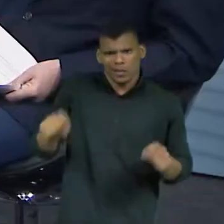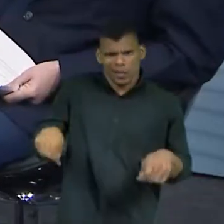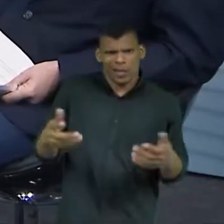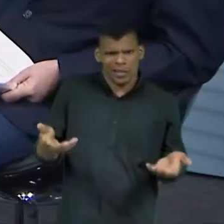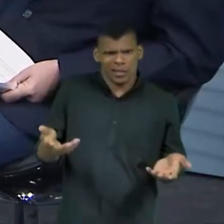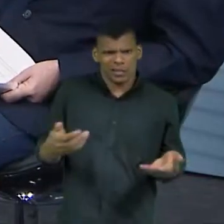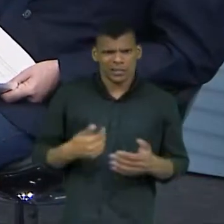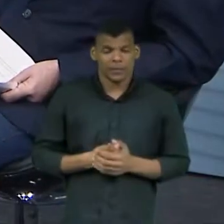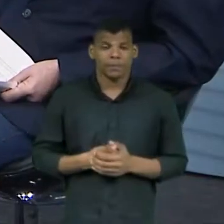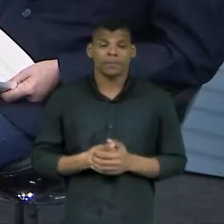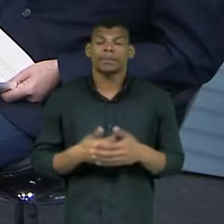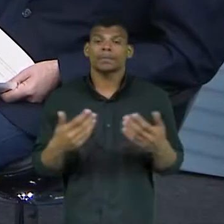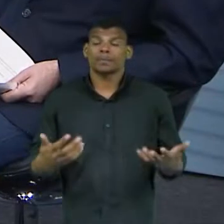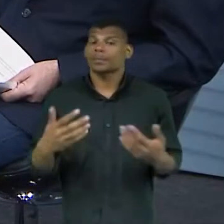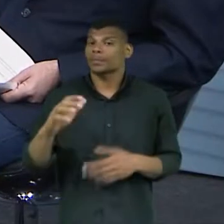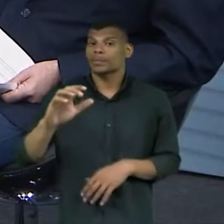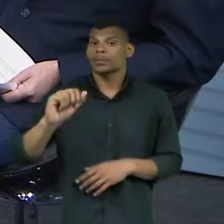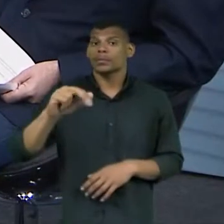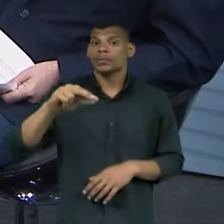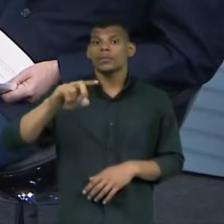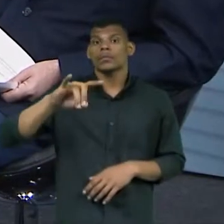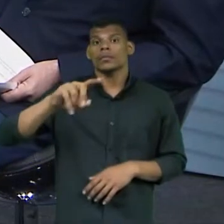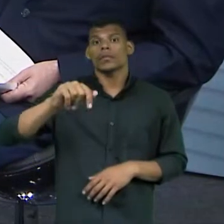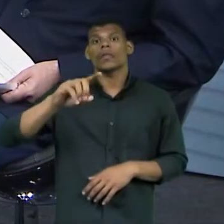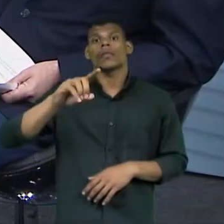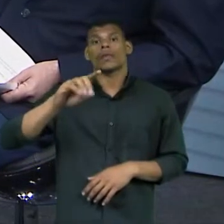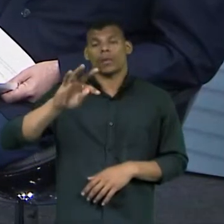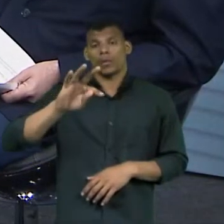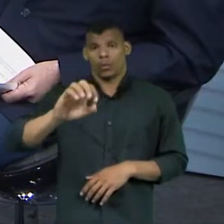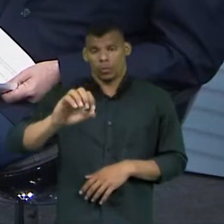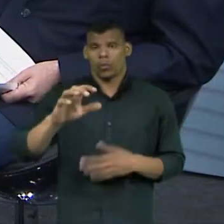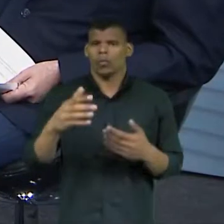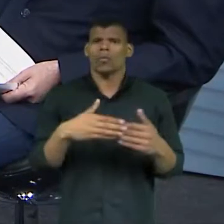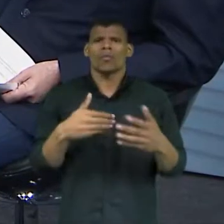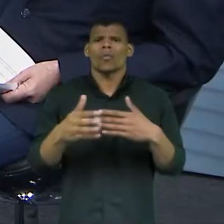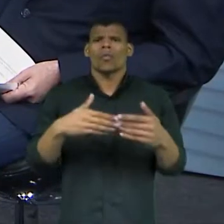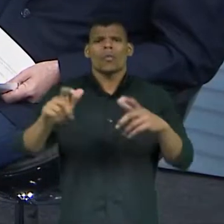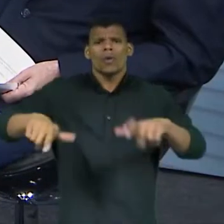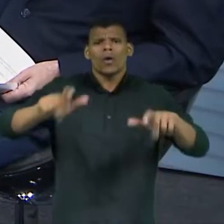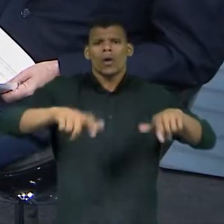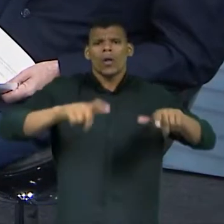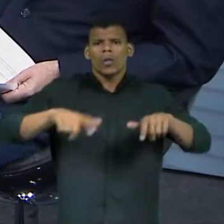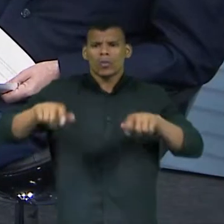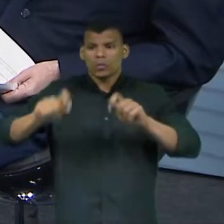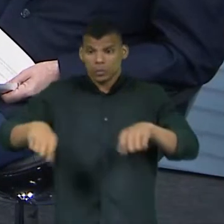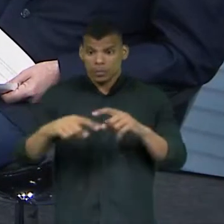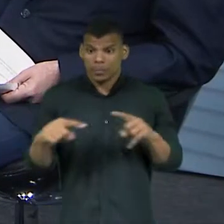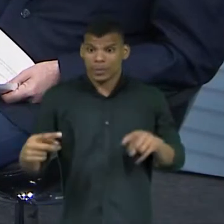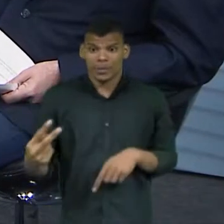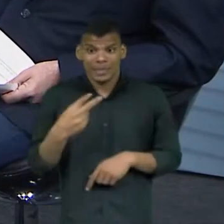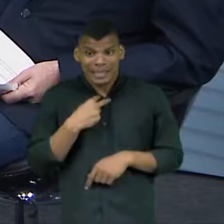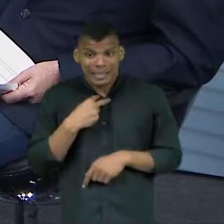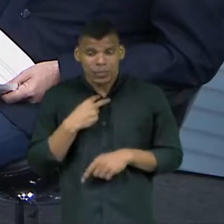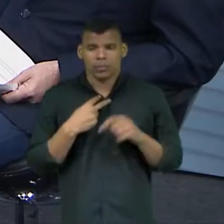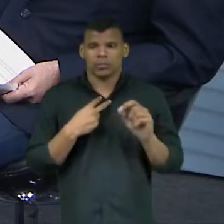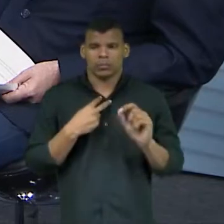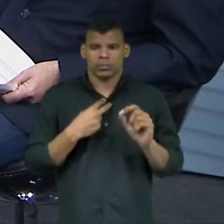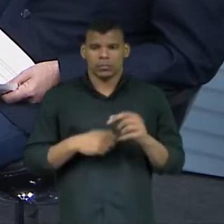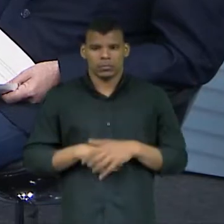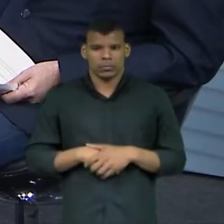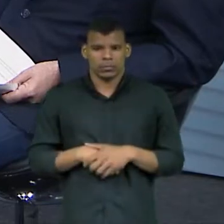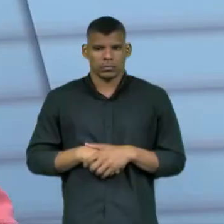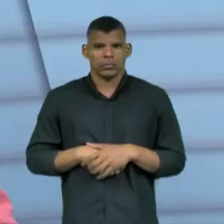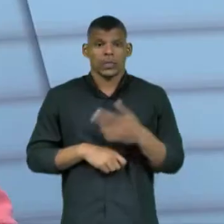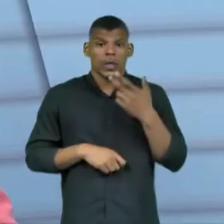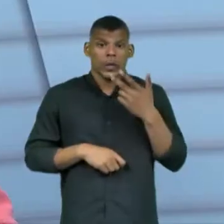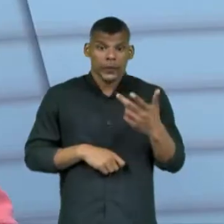Podem, não. O candidato, ele tem trânsito livre em qualquer lugar, né? Não existe nenhuma proibição para ele. O que não pode é, é como eu disse